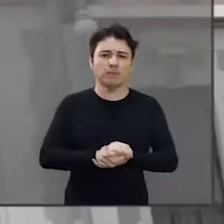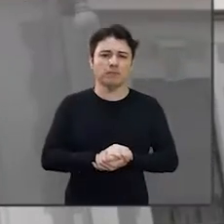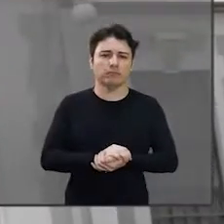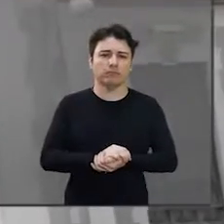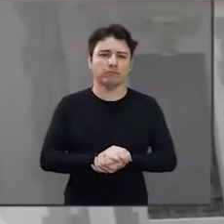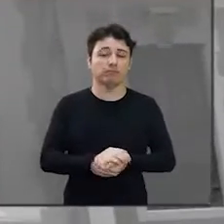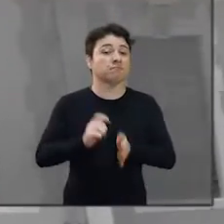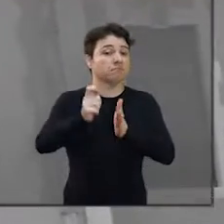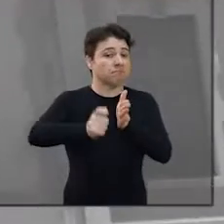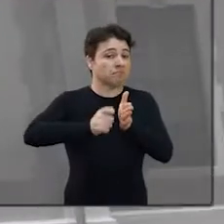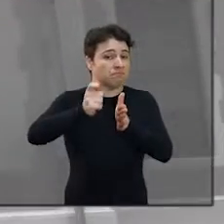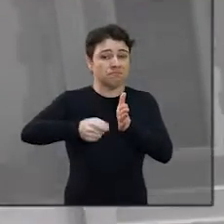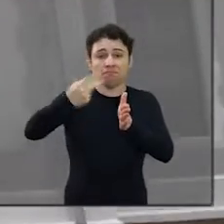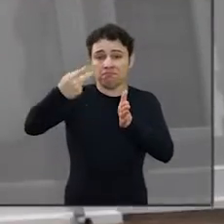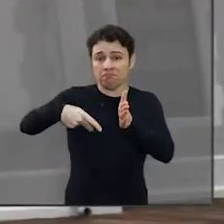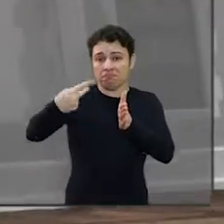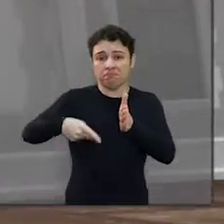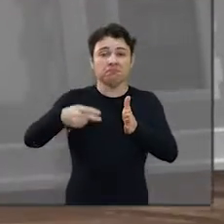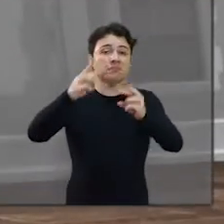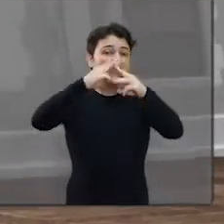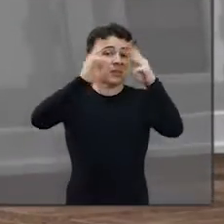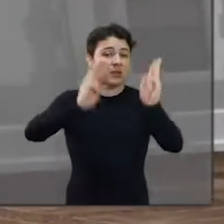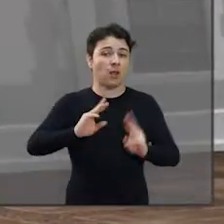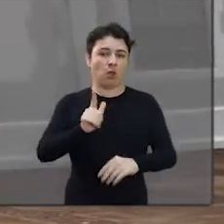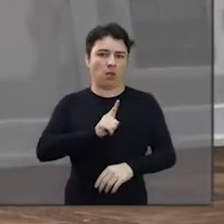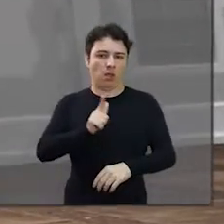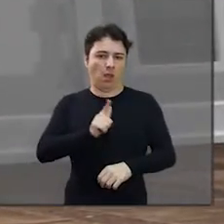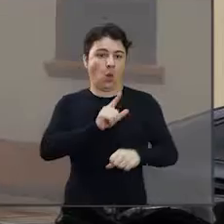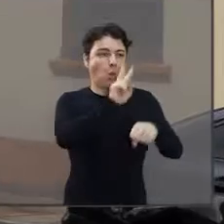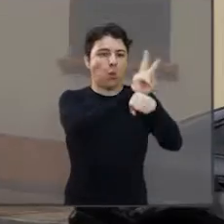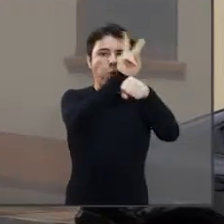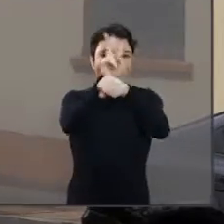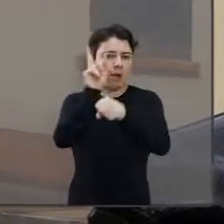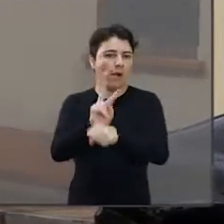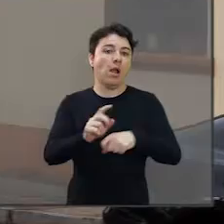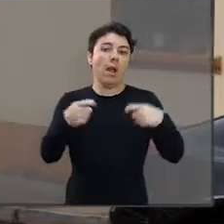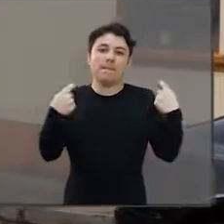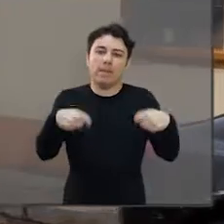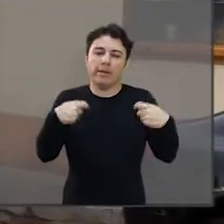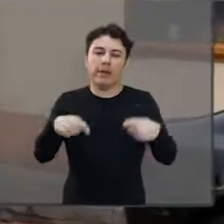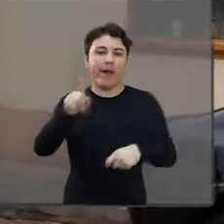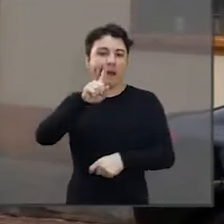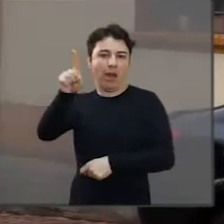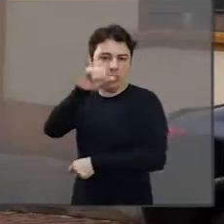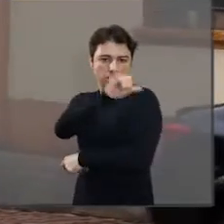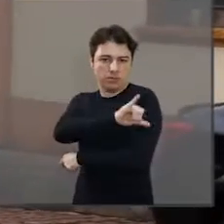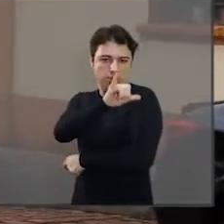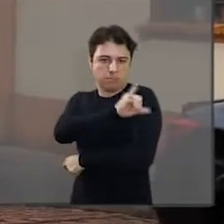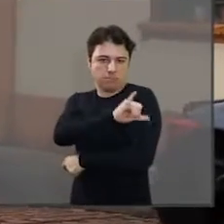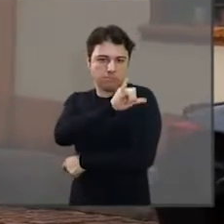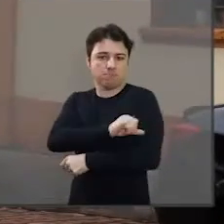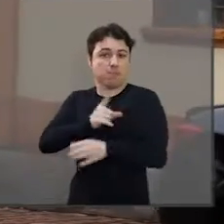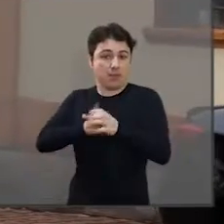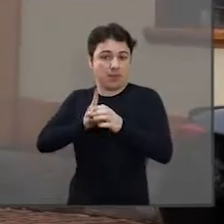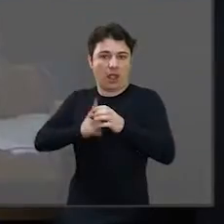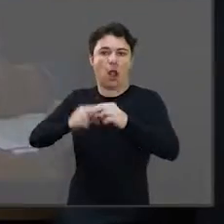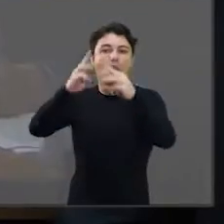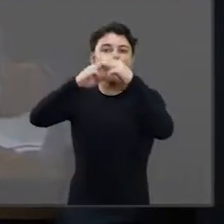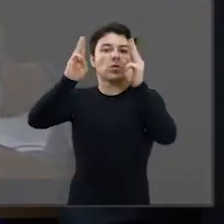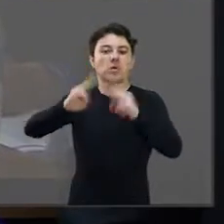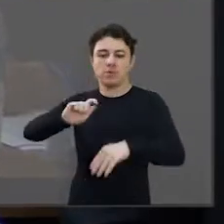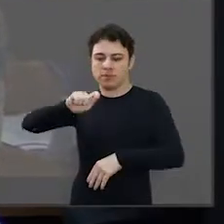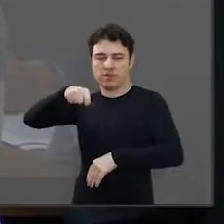Buscando valorizar os museus de Araraquara e, consequentemente, evitar que incidentes como o do Museu Nacional do Rio de Janeiro se